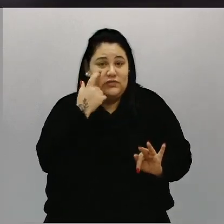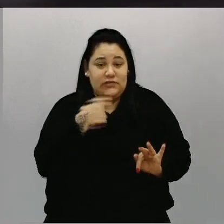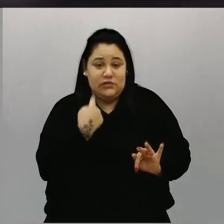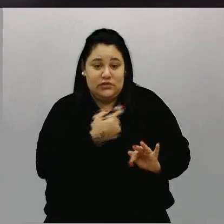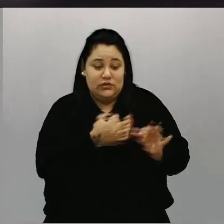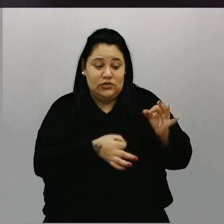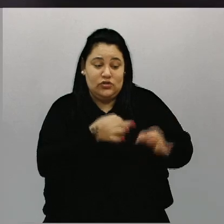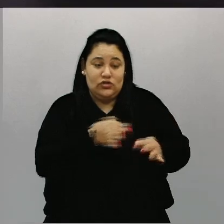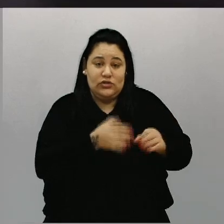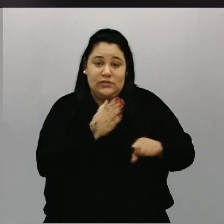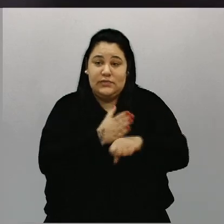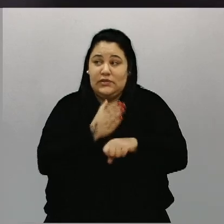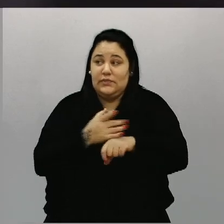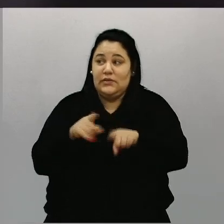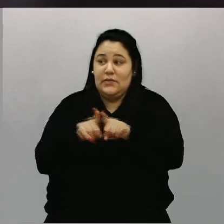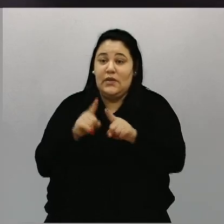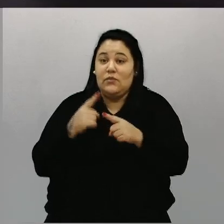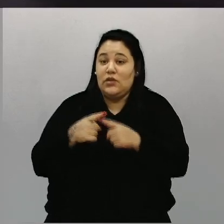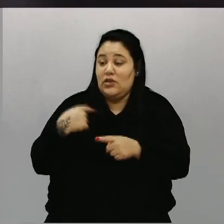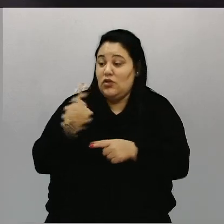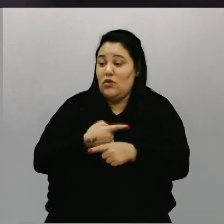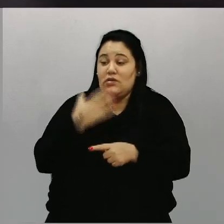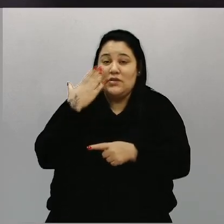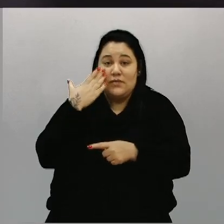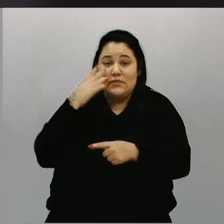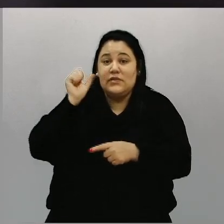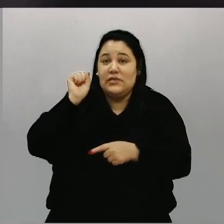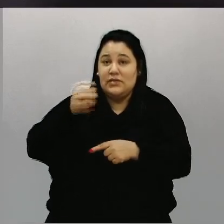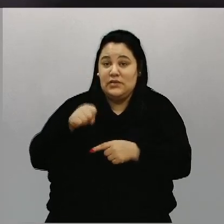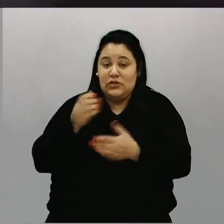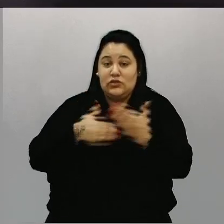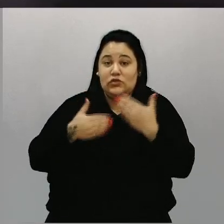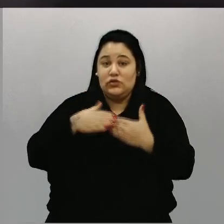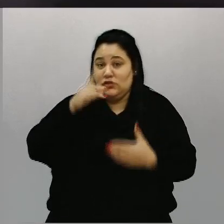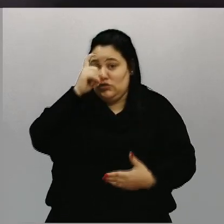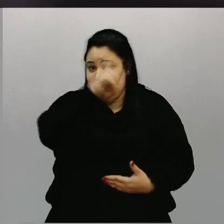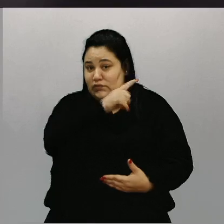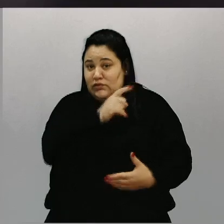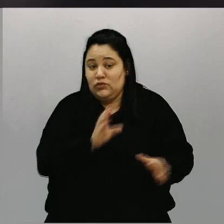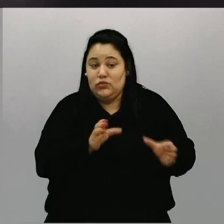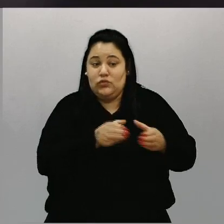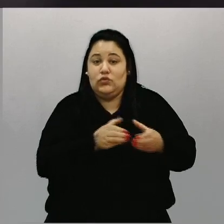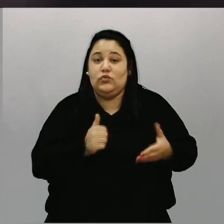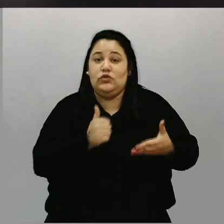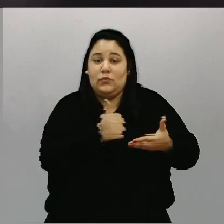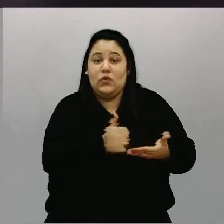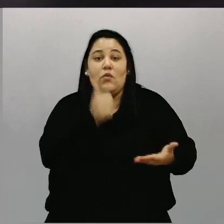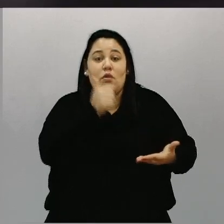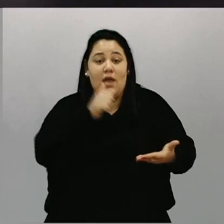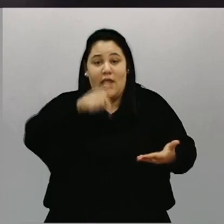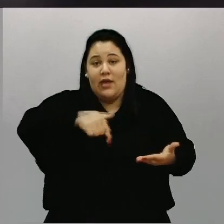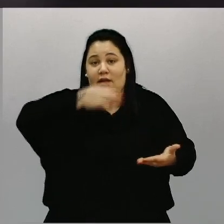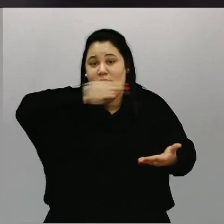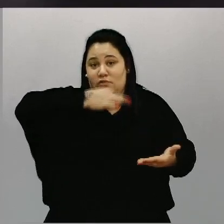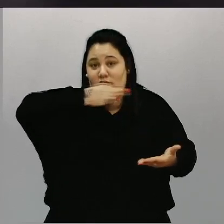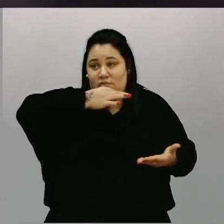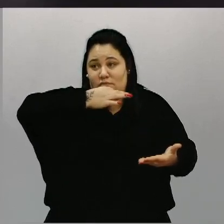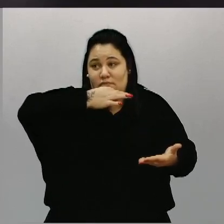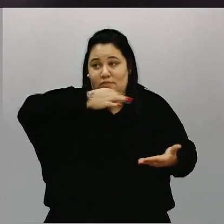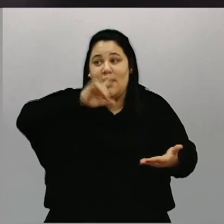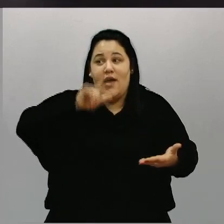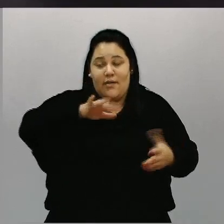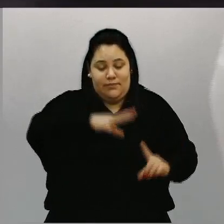bastante envolvido, porque nós sabemos que, apesar de todas as dificuldades, a rede de apoio às mulheres em Caxias do Sul é uma